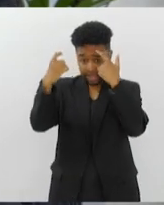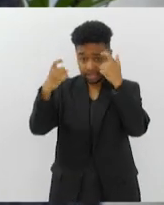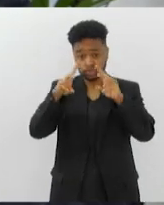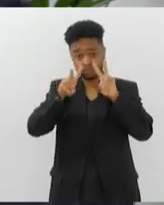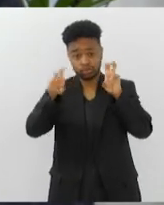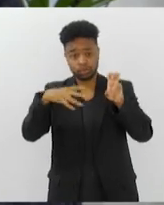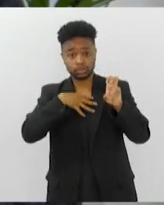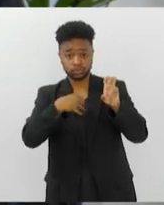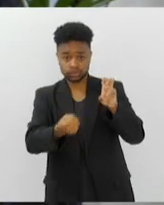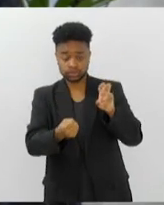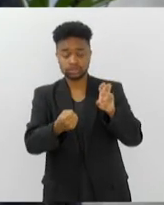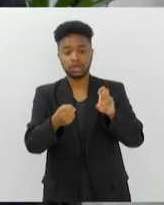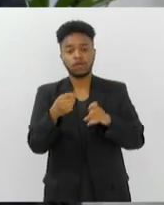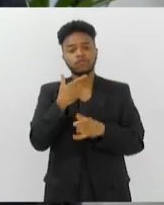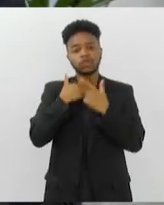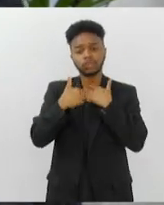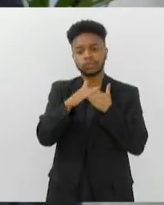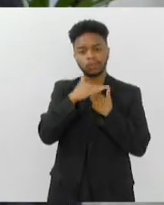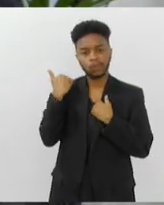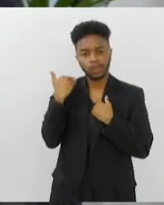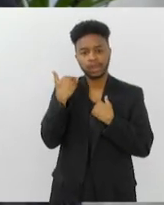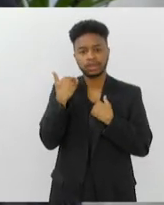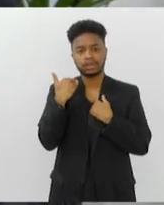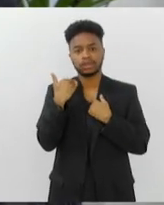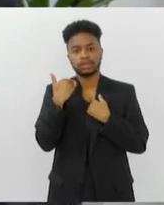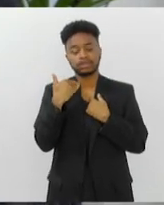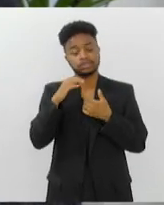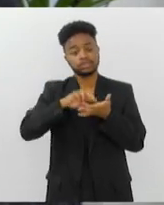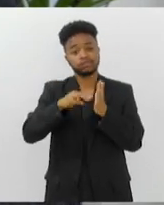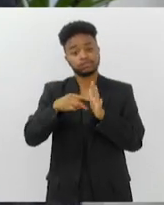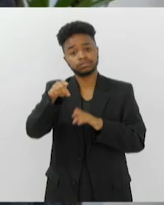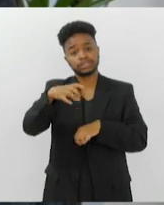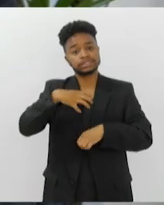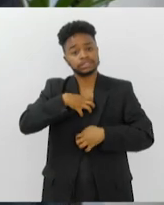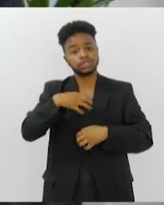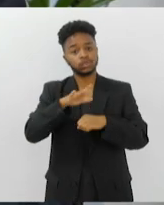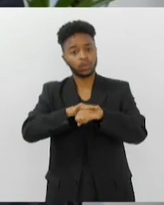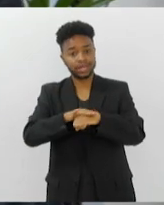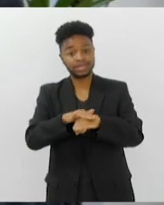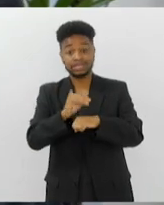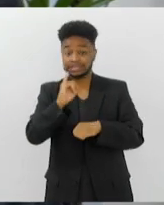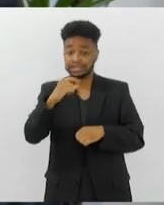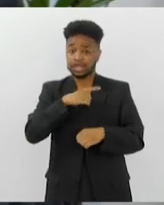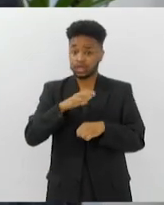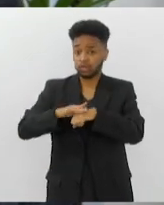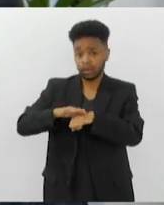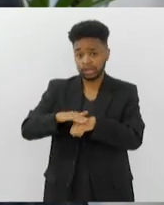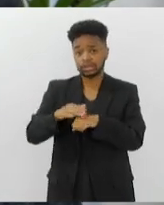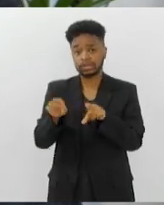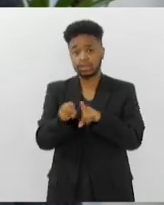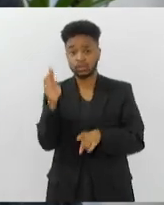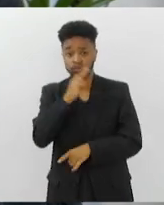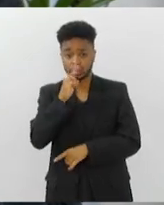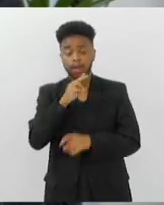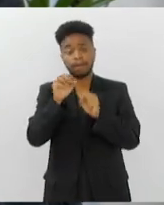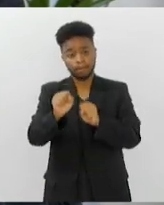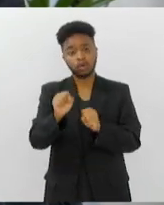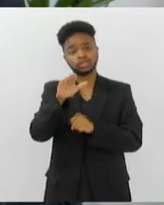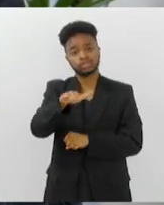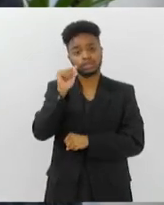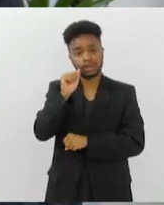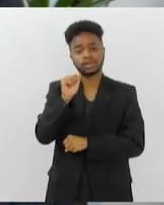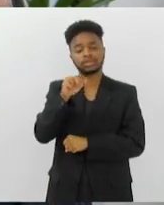suicídio, vontade de morrer, isso é porque está doente. E estando doente e tem uma emergência, chama o SAMU.